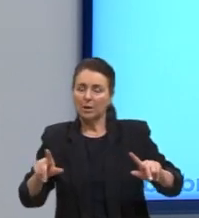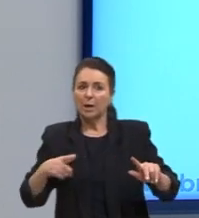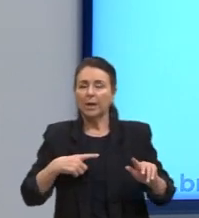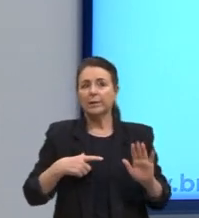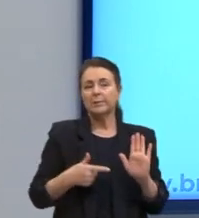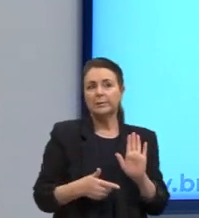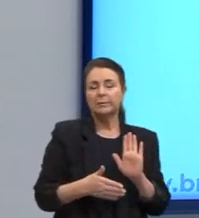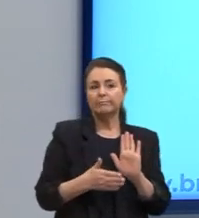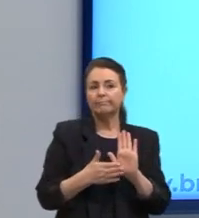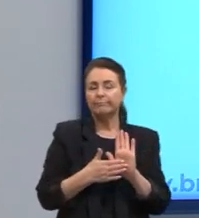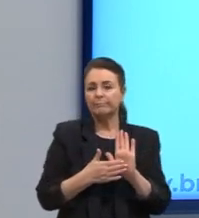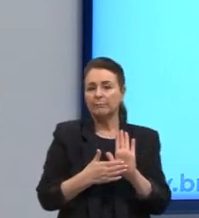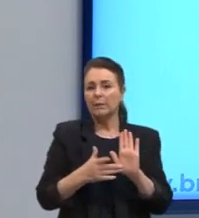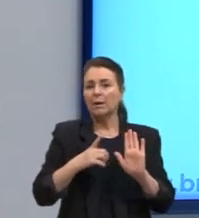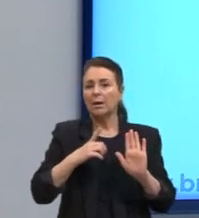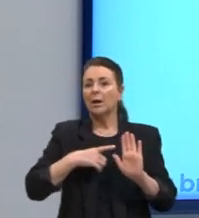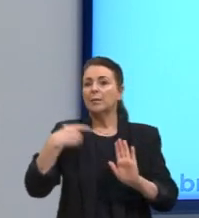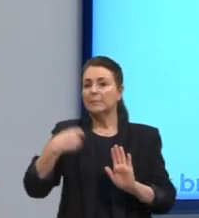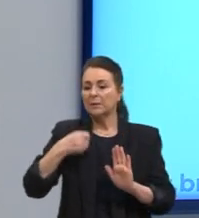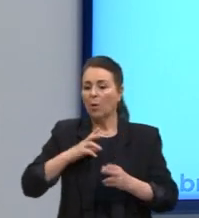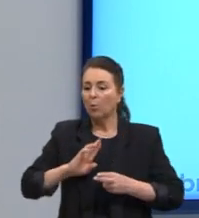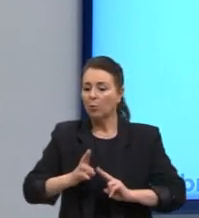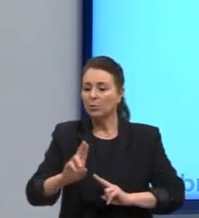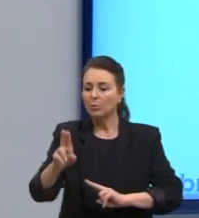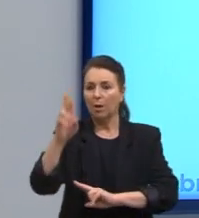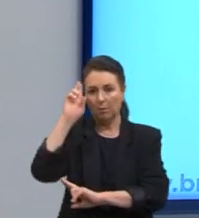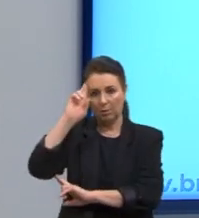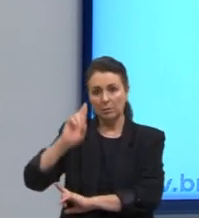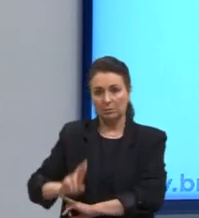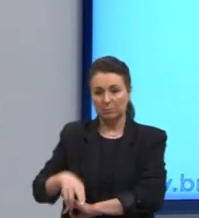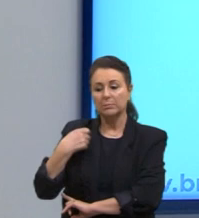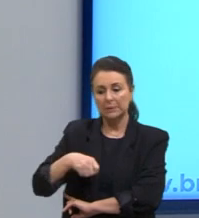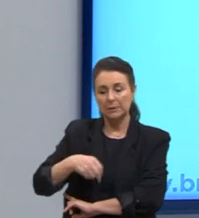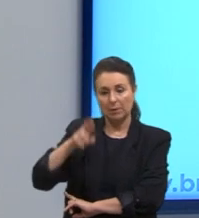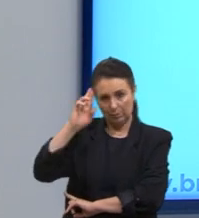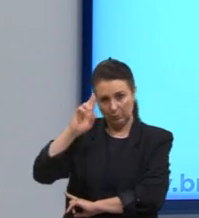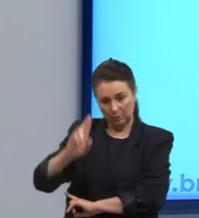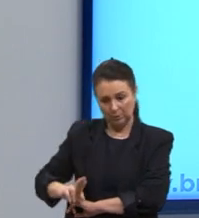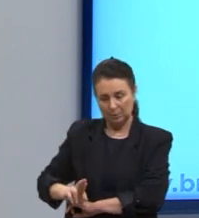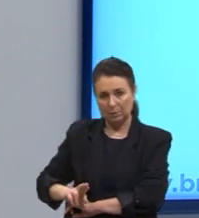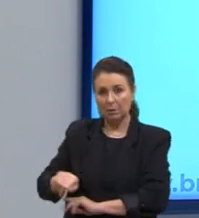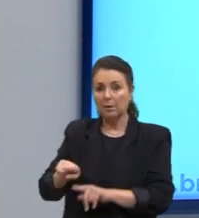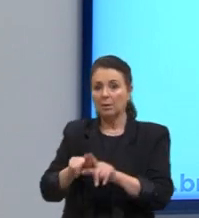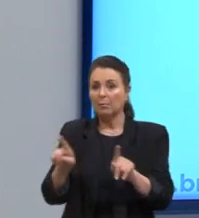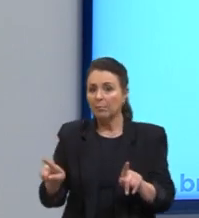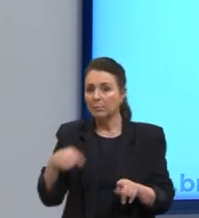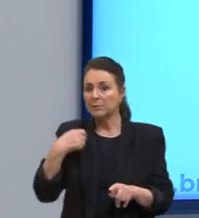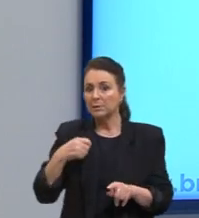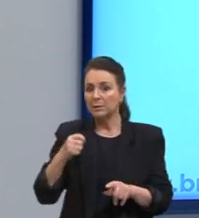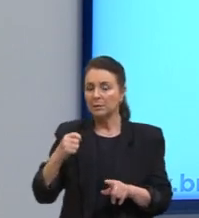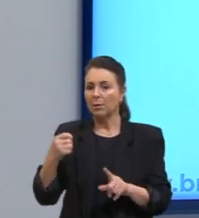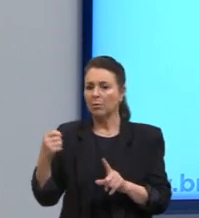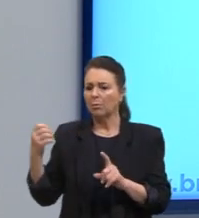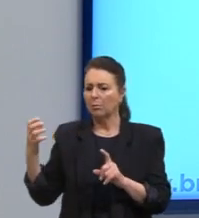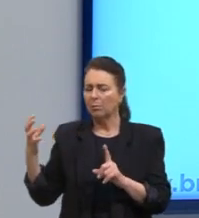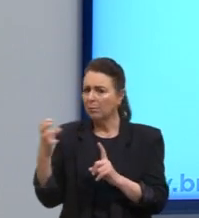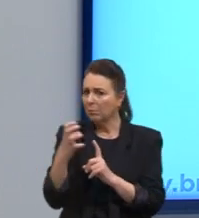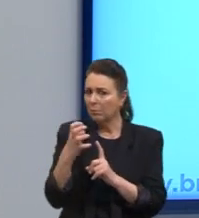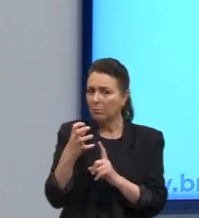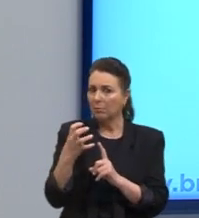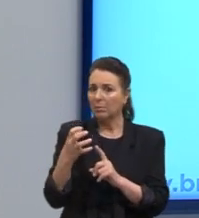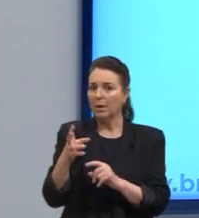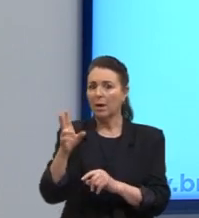que é preciso continuar com a razão. Nós precisamos continuar com a razão. O que devemos combater é o mau